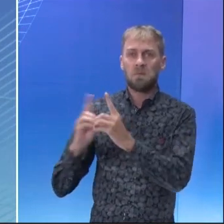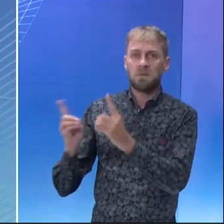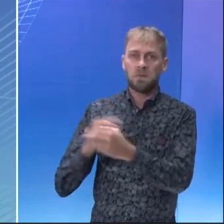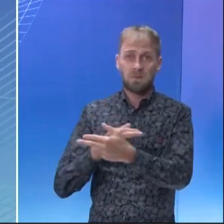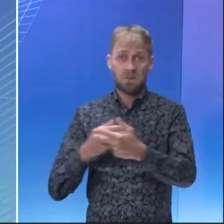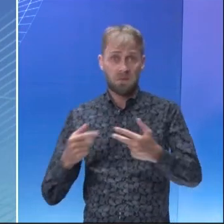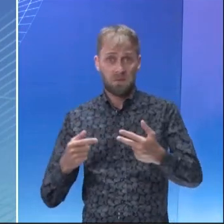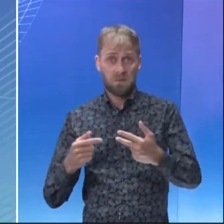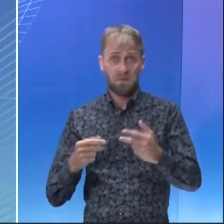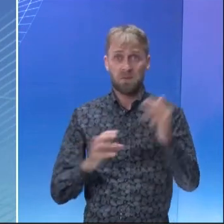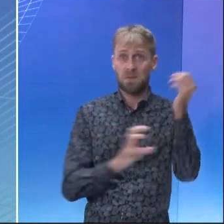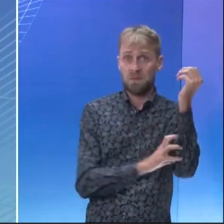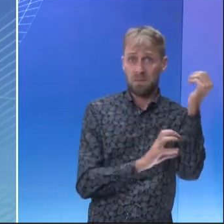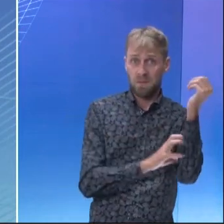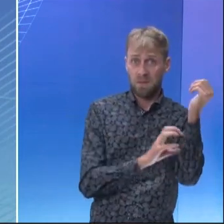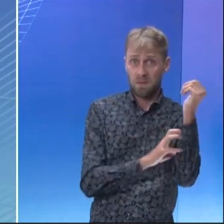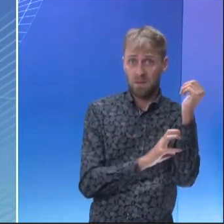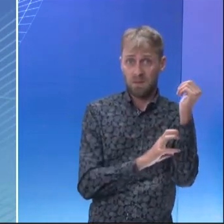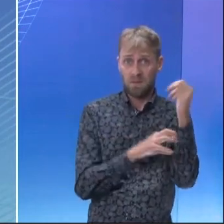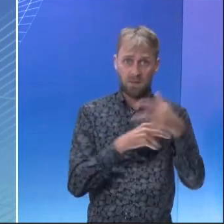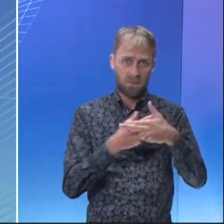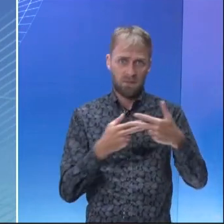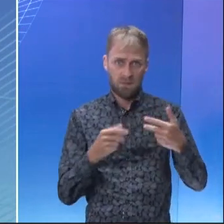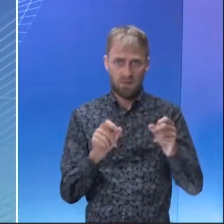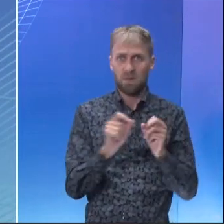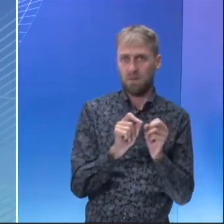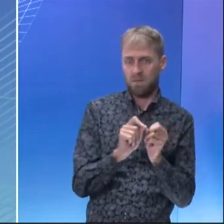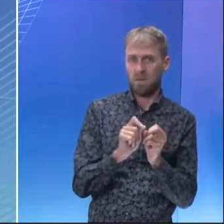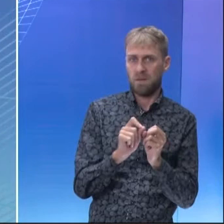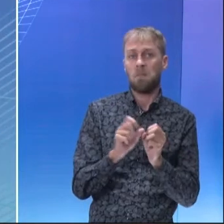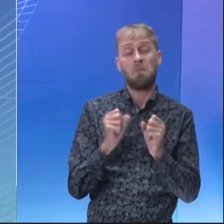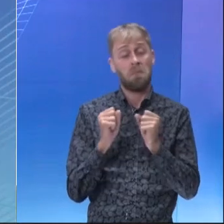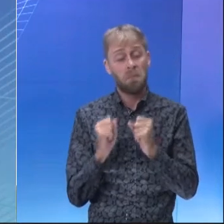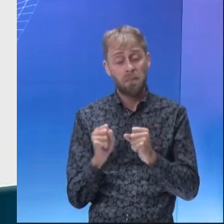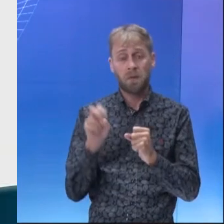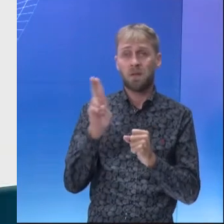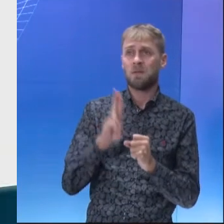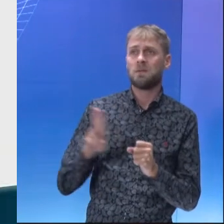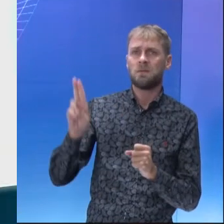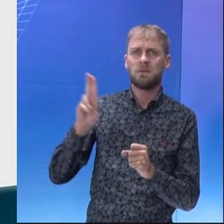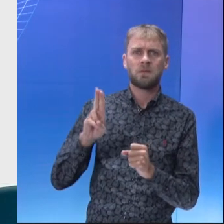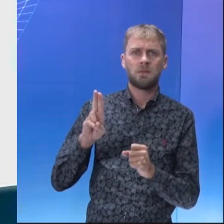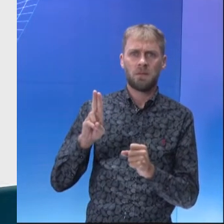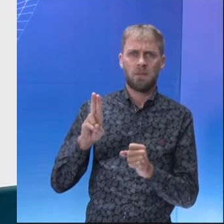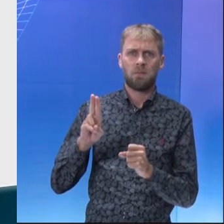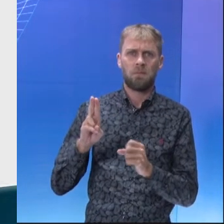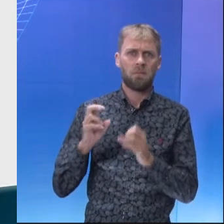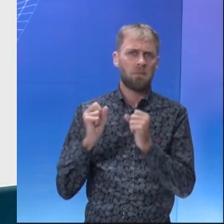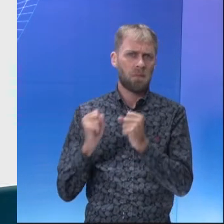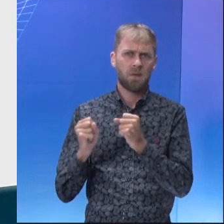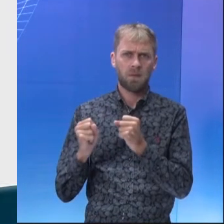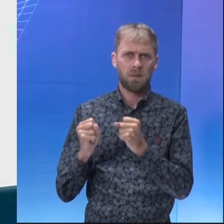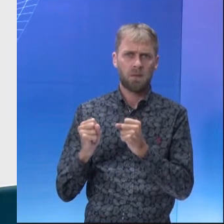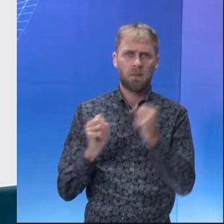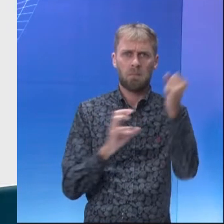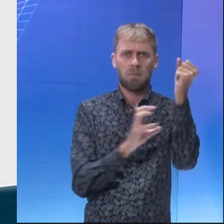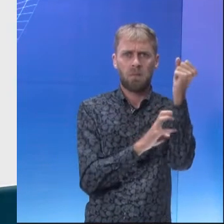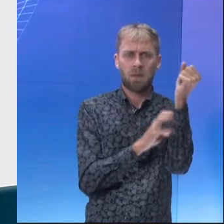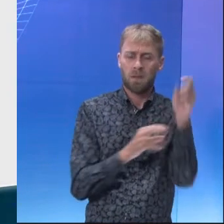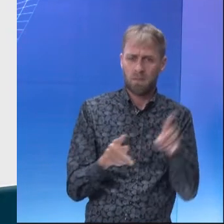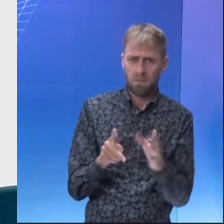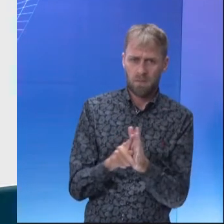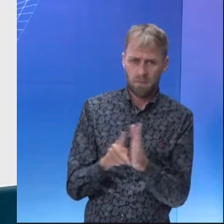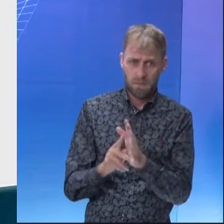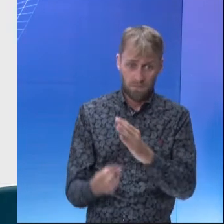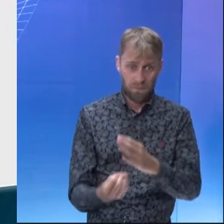utensílios de madeira, ela pode ser utilizado, os móveis podem ser feitos com a madeira